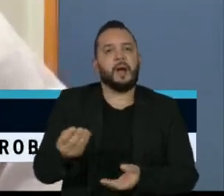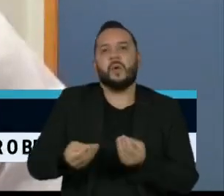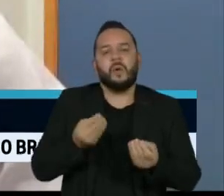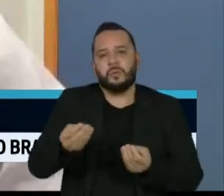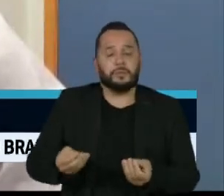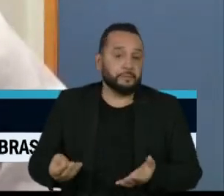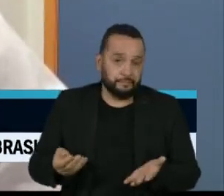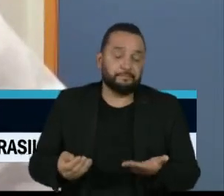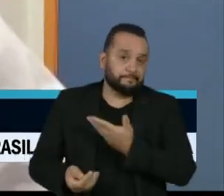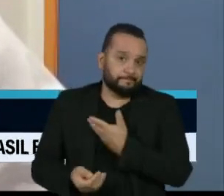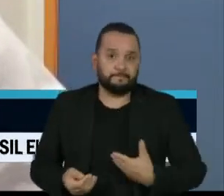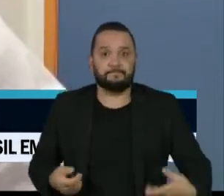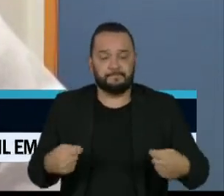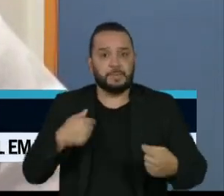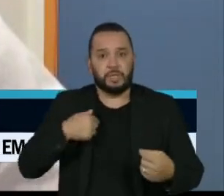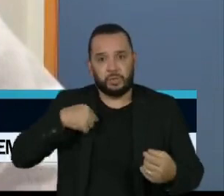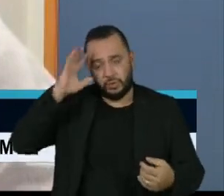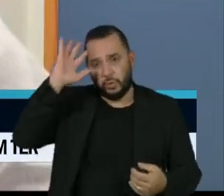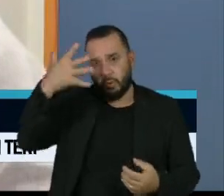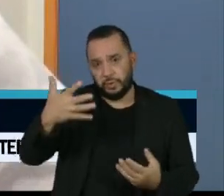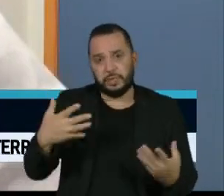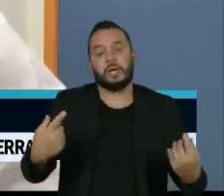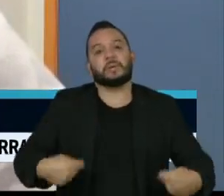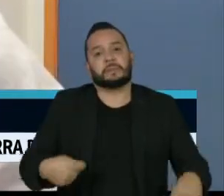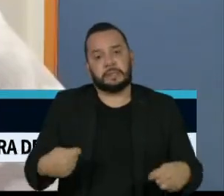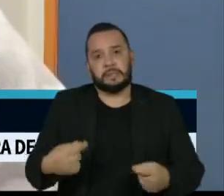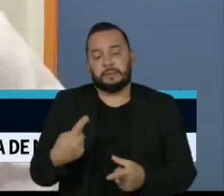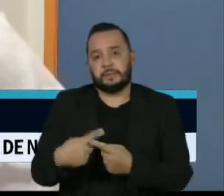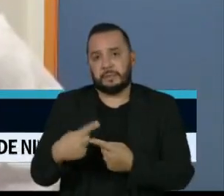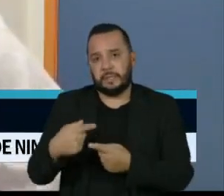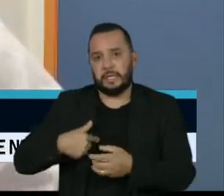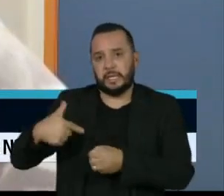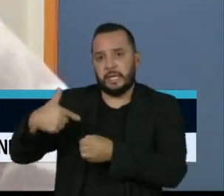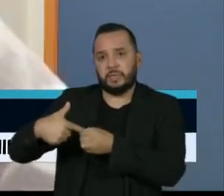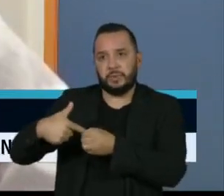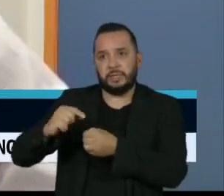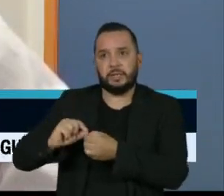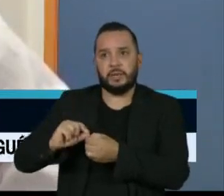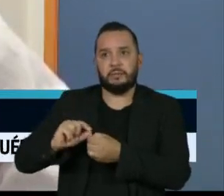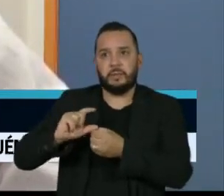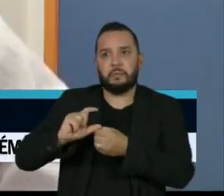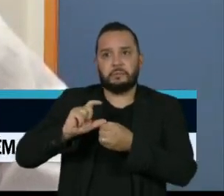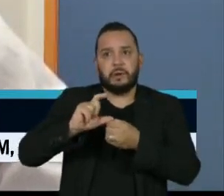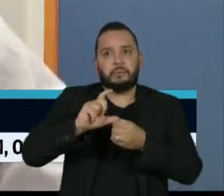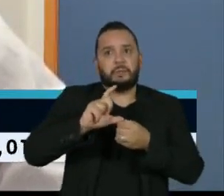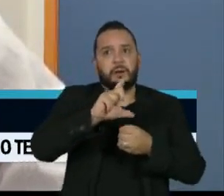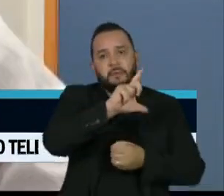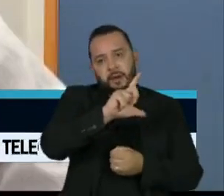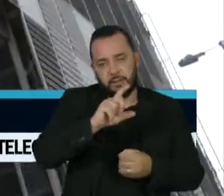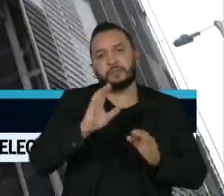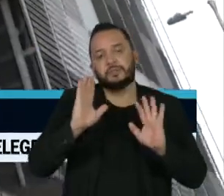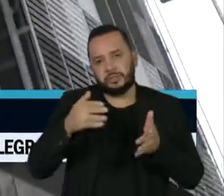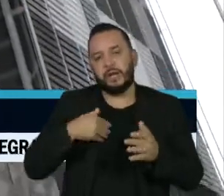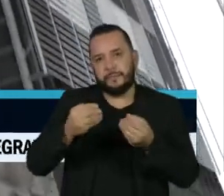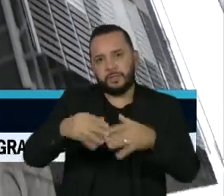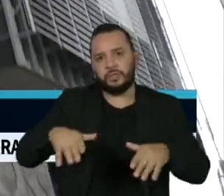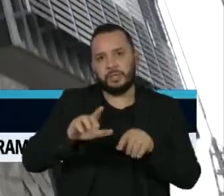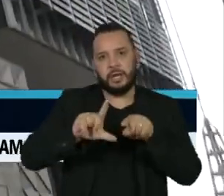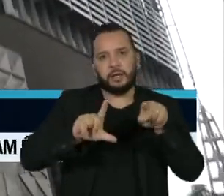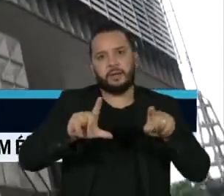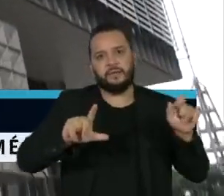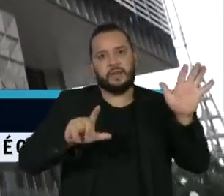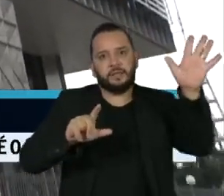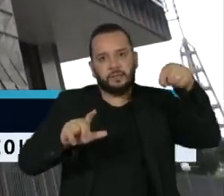de tirar uma solução para esses aumentos que têm pressionado ainda mais a inflação no Brasil. As